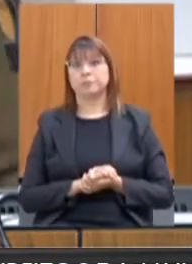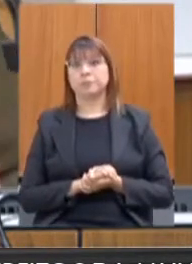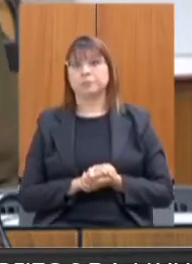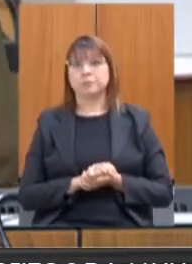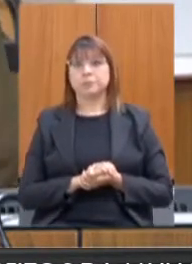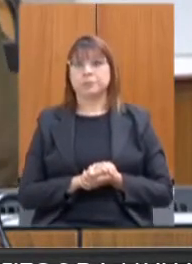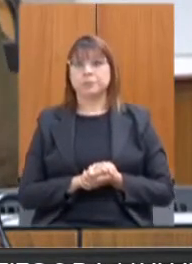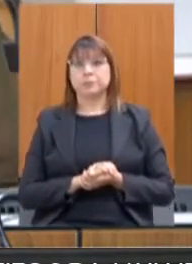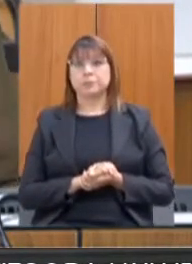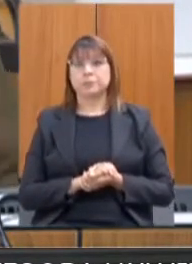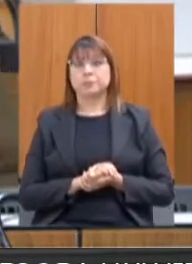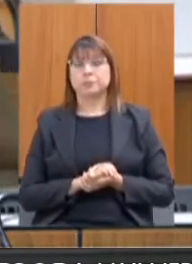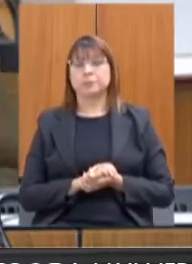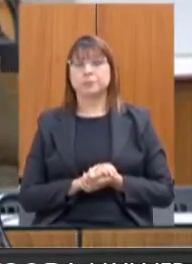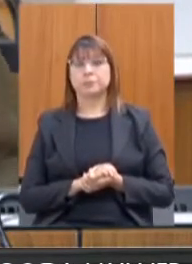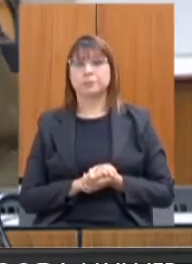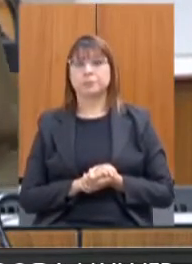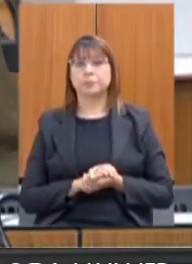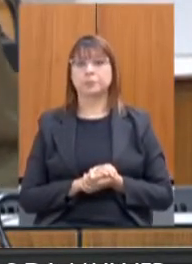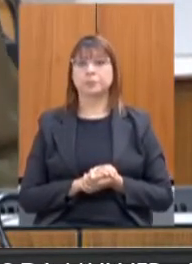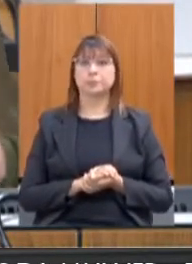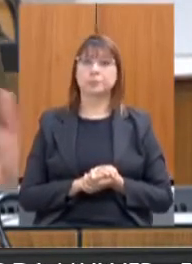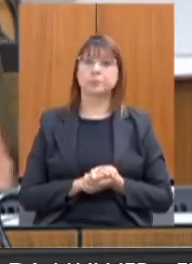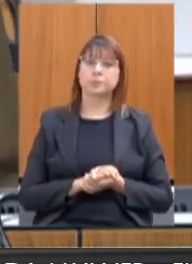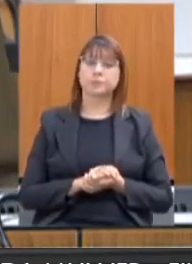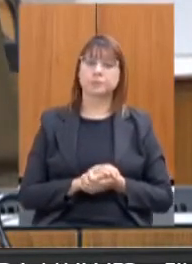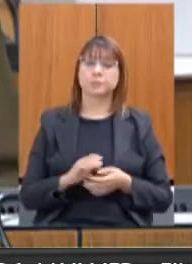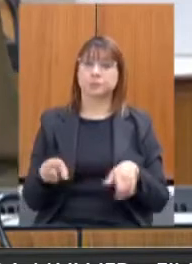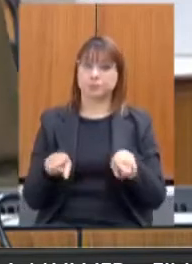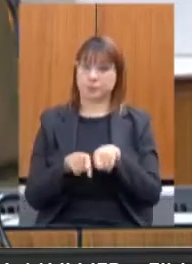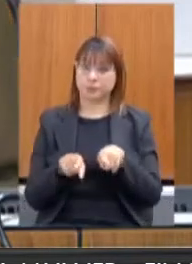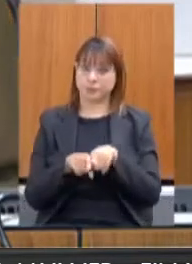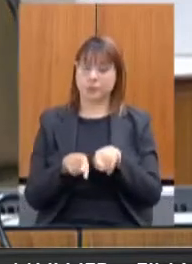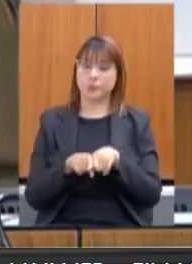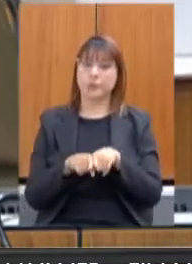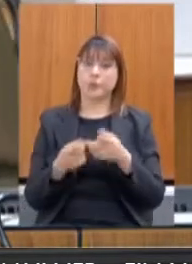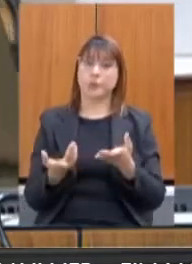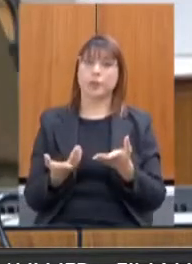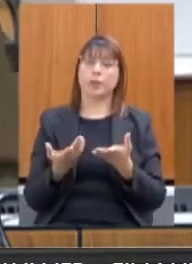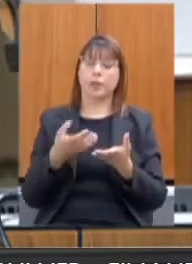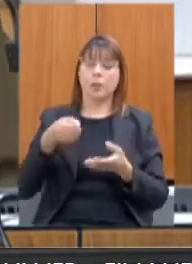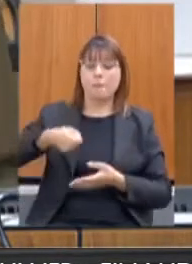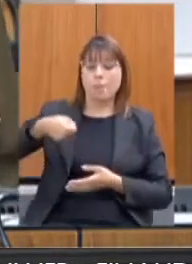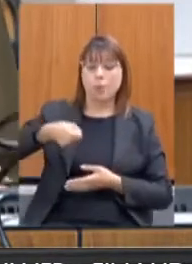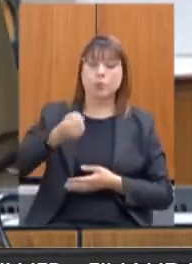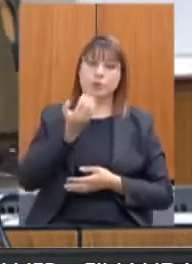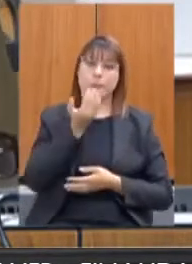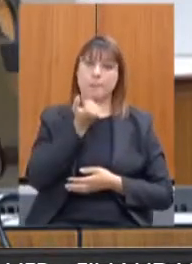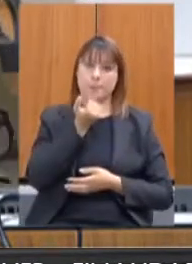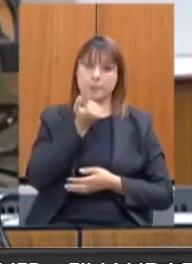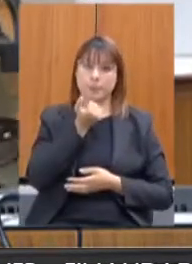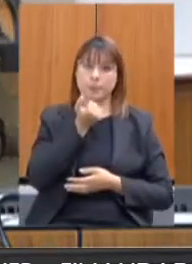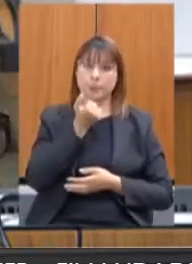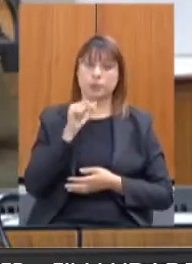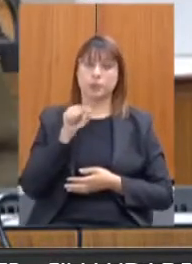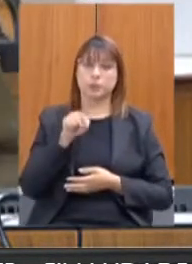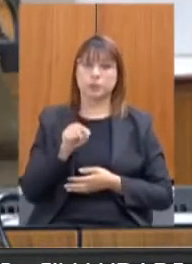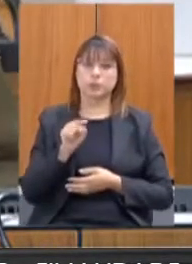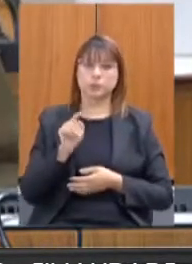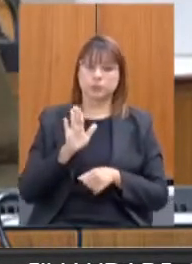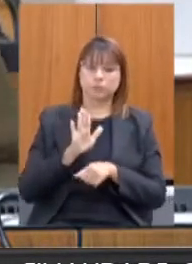Também nesse enfrentamento, acho que essa foi a nossa primeira ação de impacto, foi o Bolsa Merenda. E foi um benefício